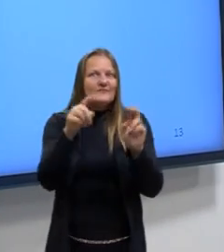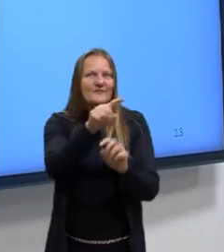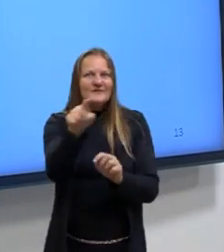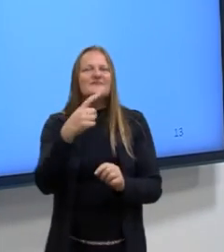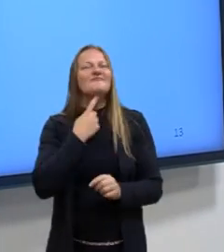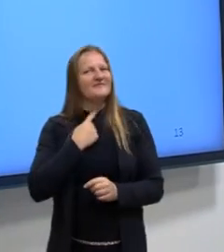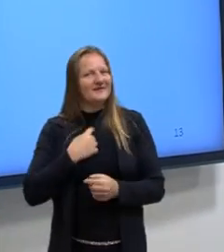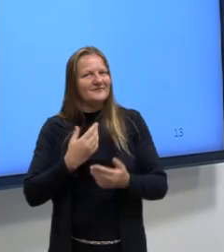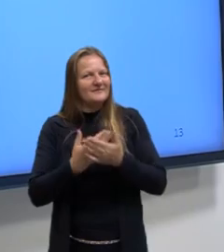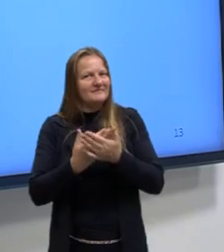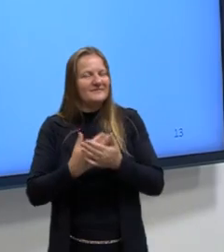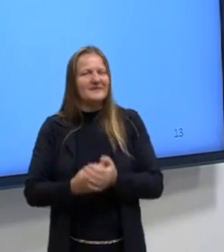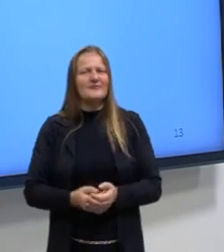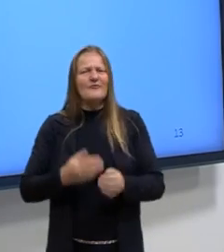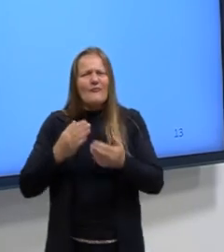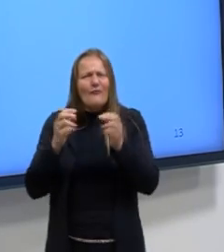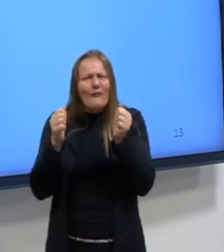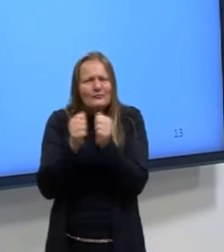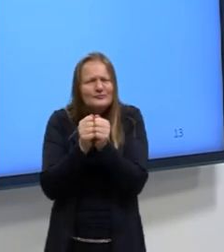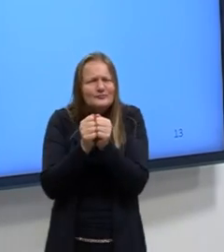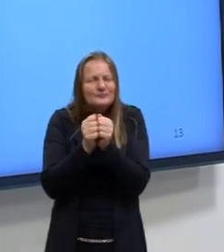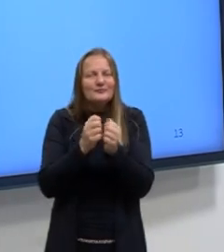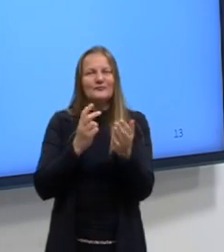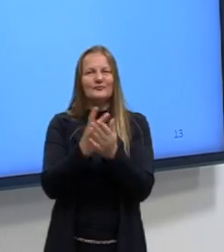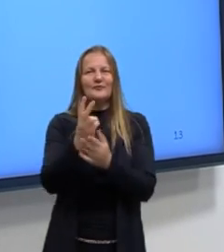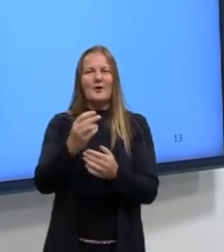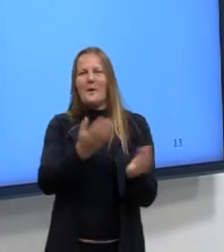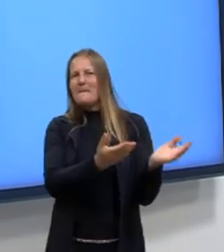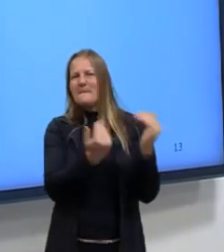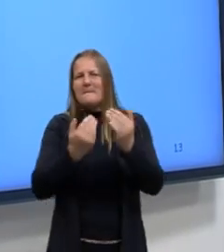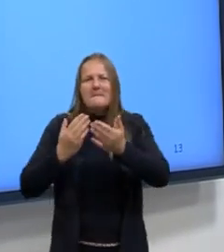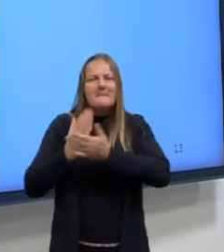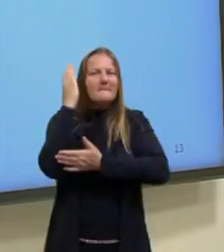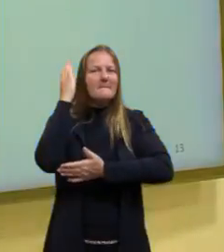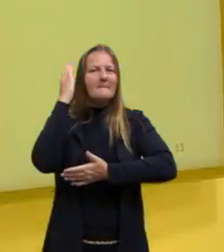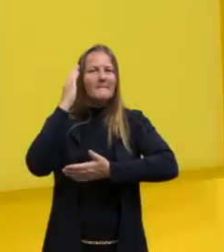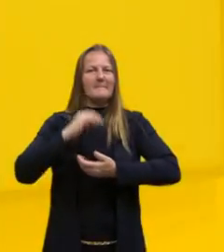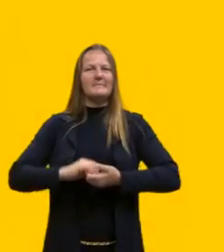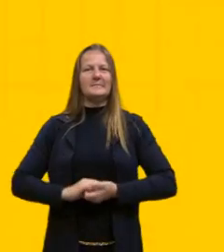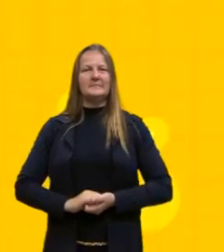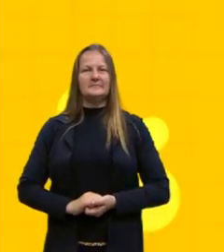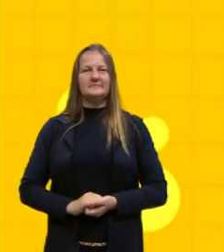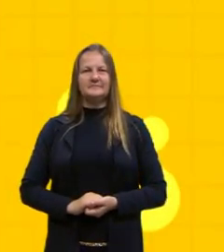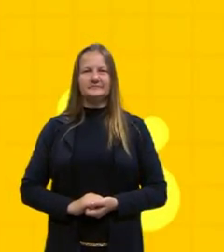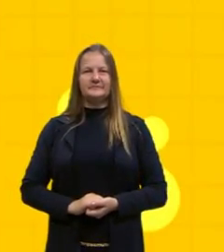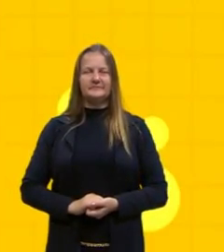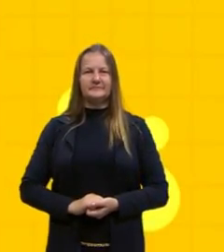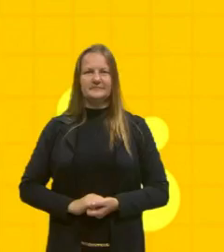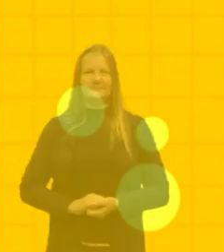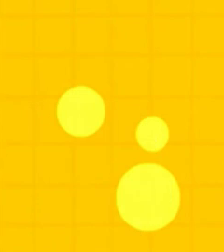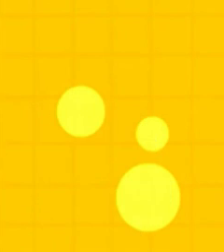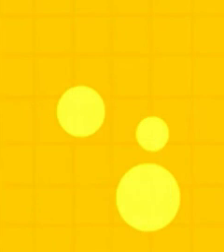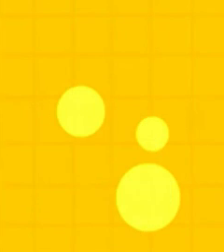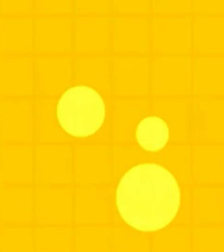tenham gostado, continuem nos acompanhando e bora passar! E aí